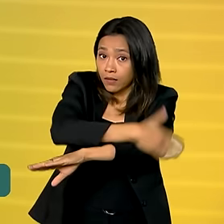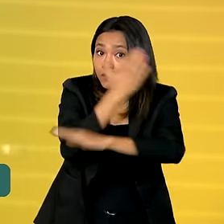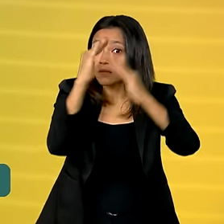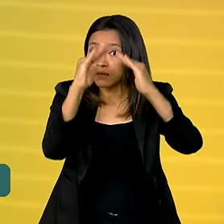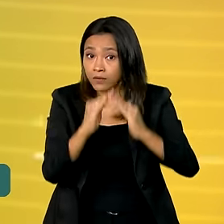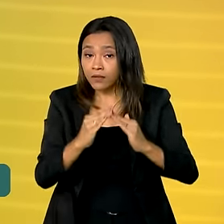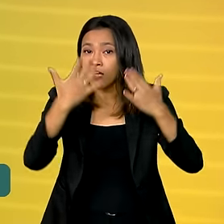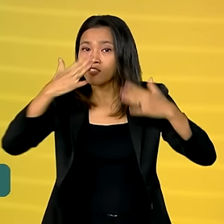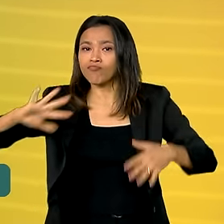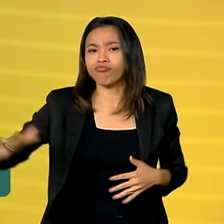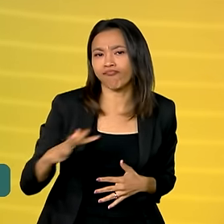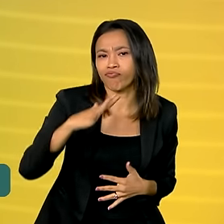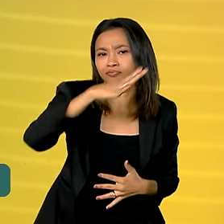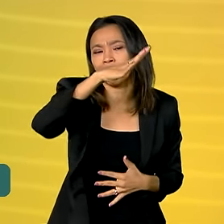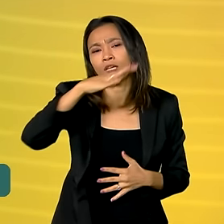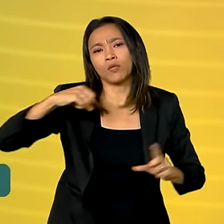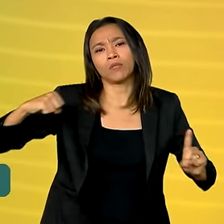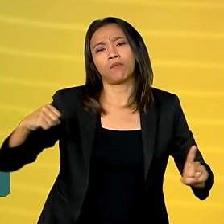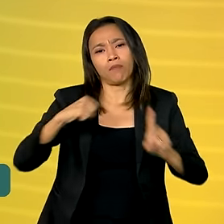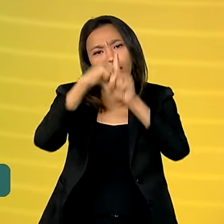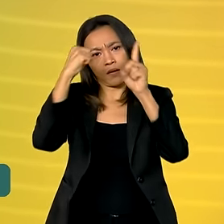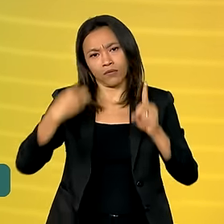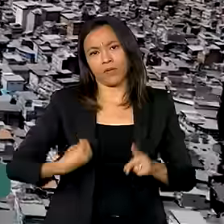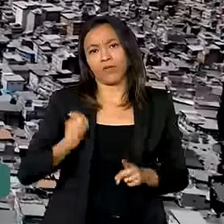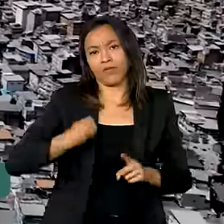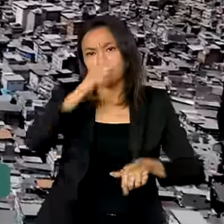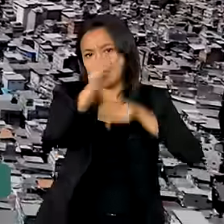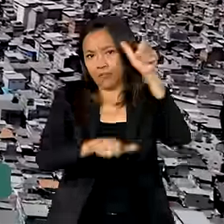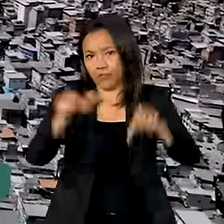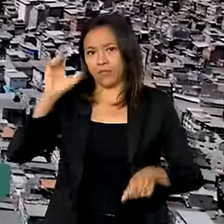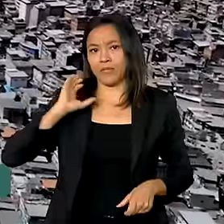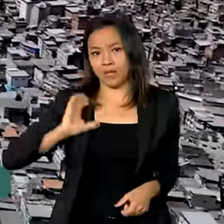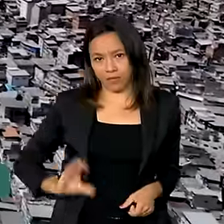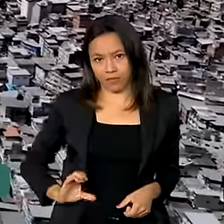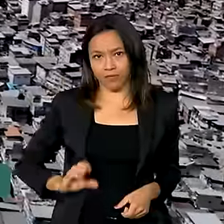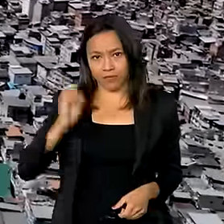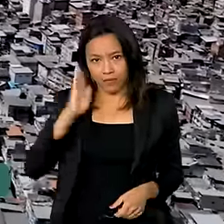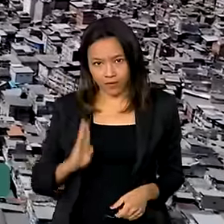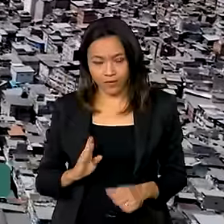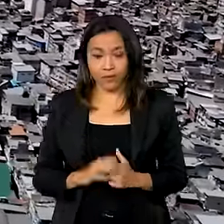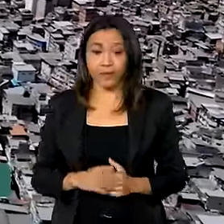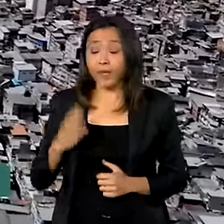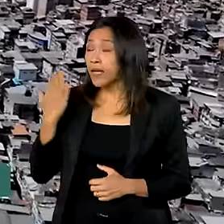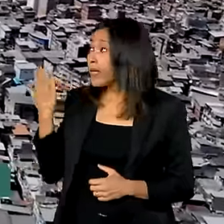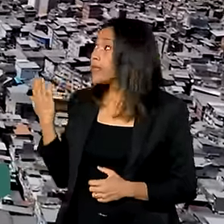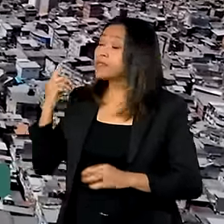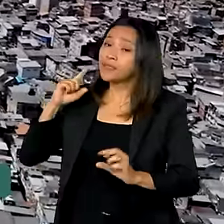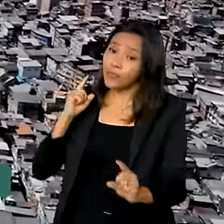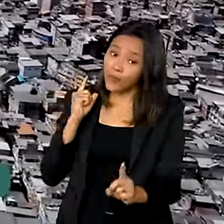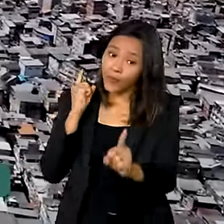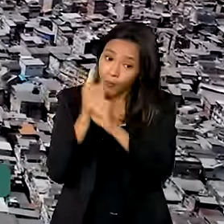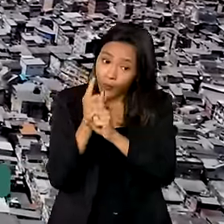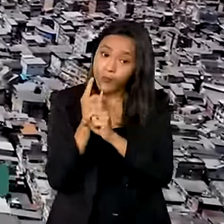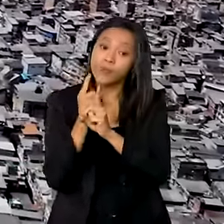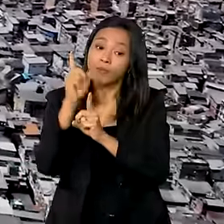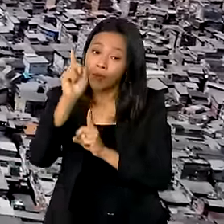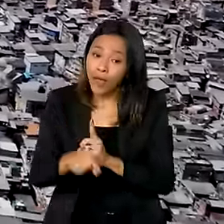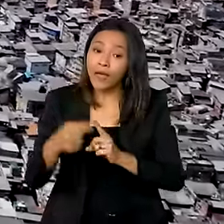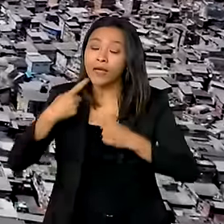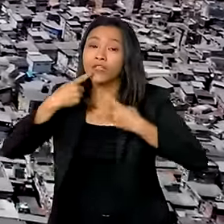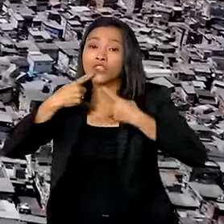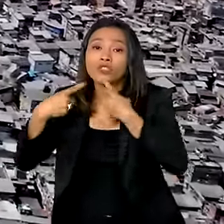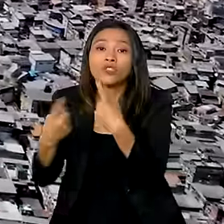impactos para a cidadania de milhões de brasileiros. O encontro tem como objetivo promover o diálogo entre